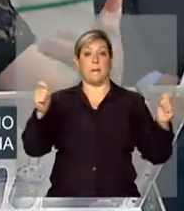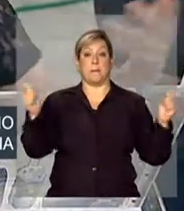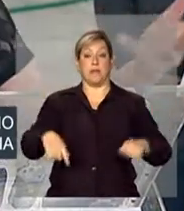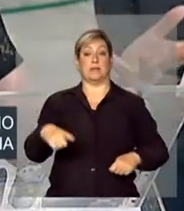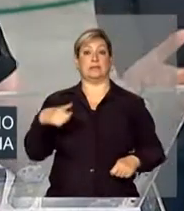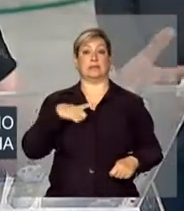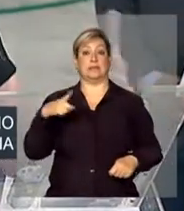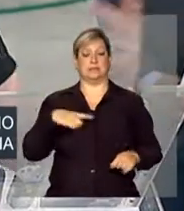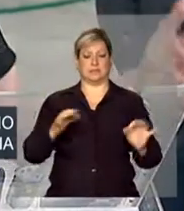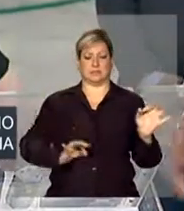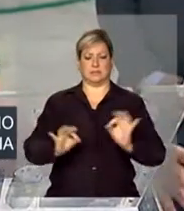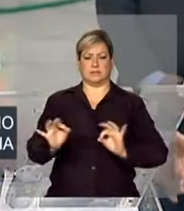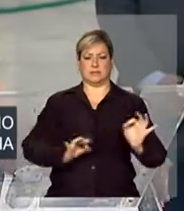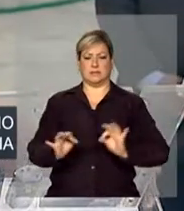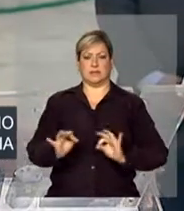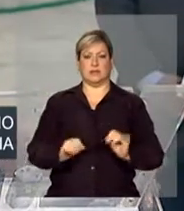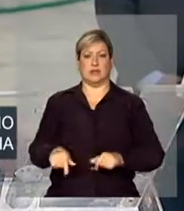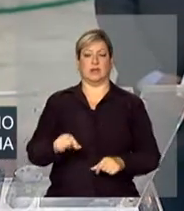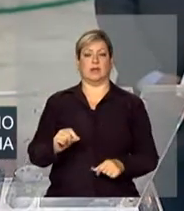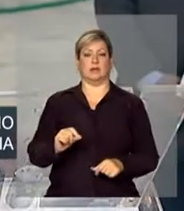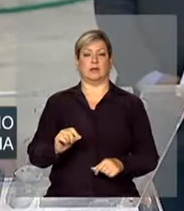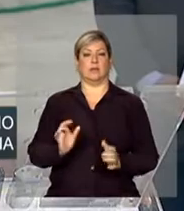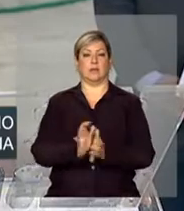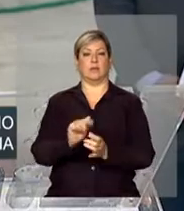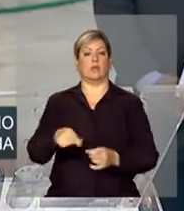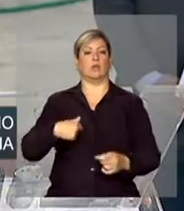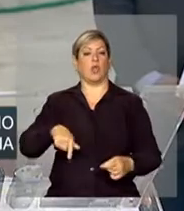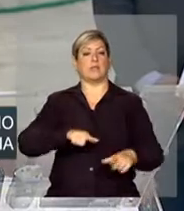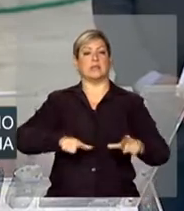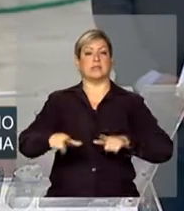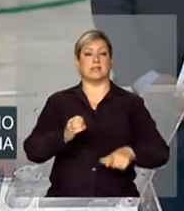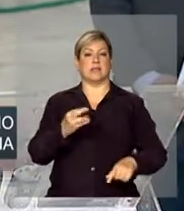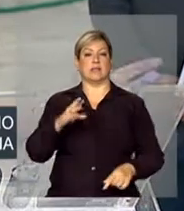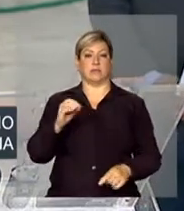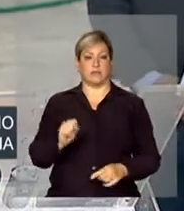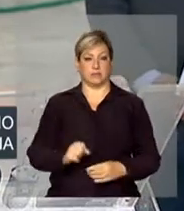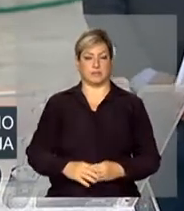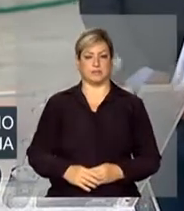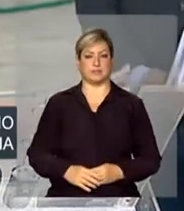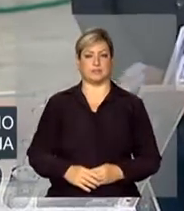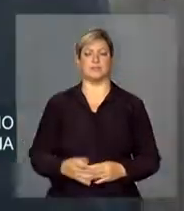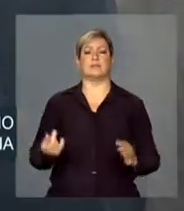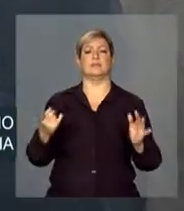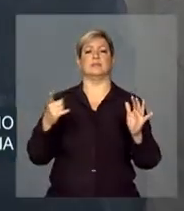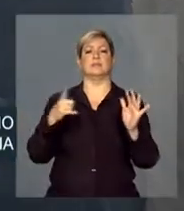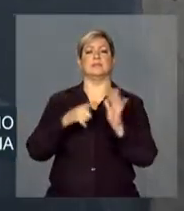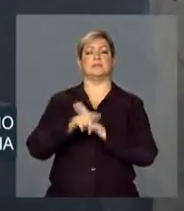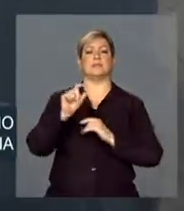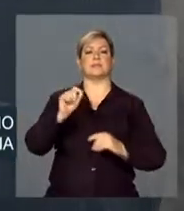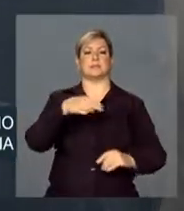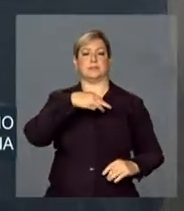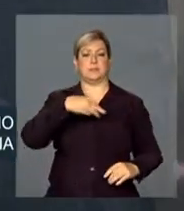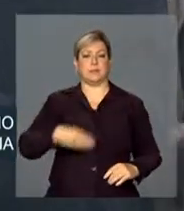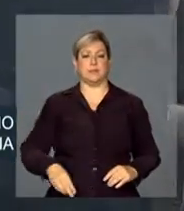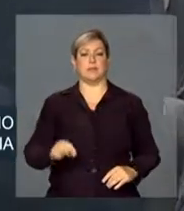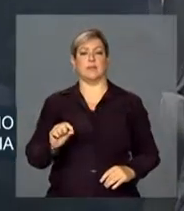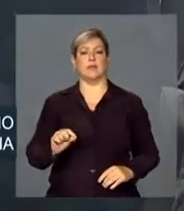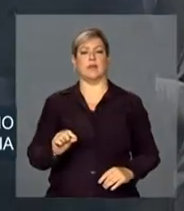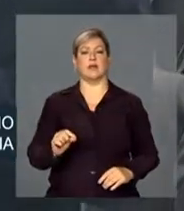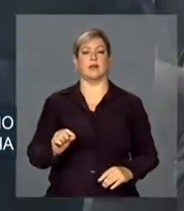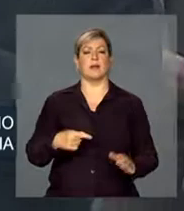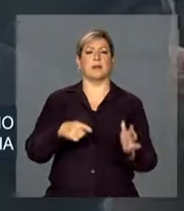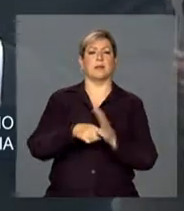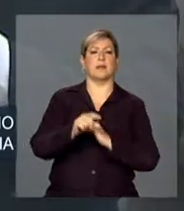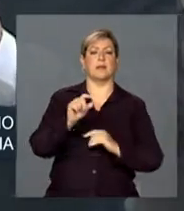gestão para organizar o Estado brasileiro e para organizar nossos serviços. Ministra, ainda em relação à questão da linha da pobreza, que